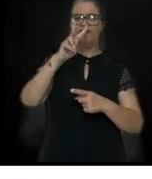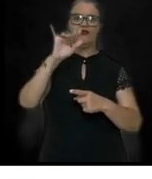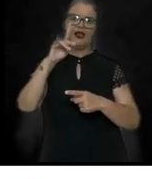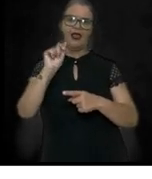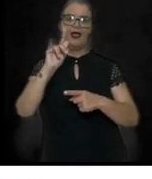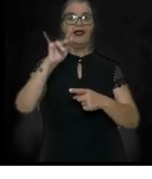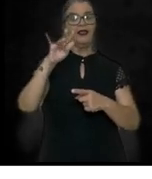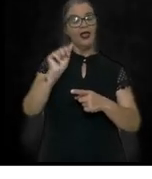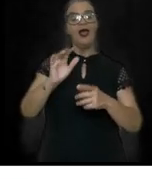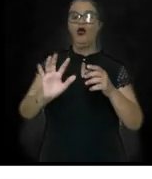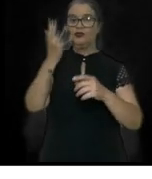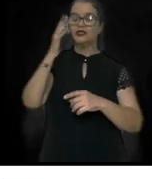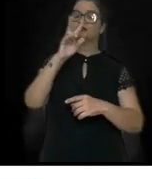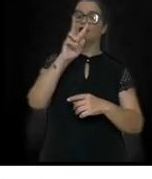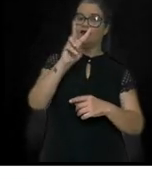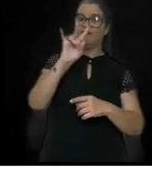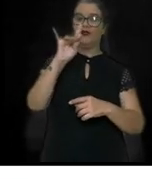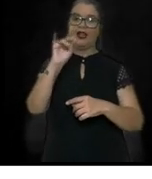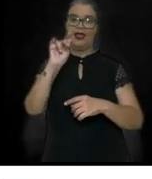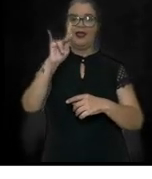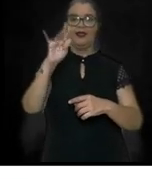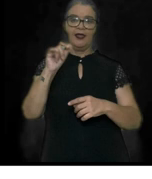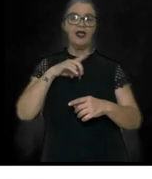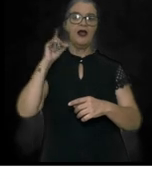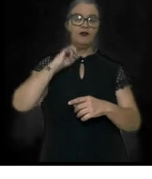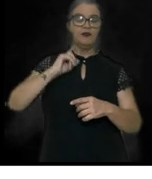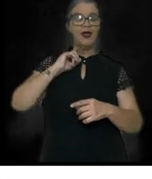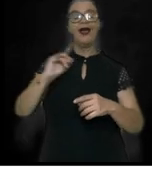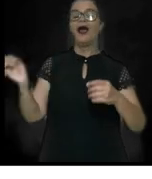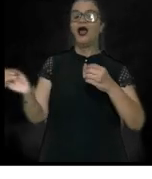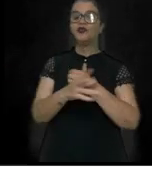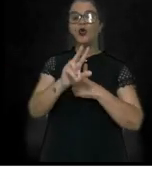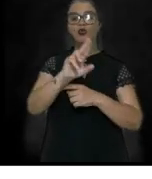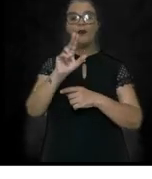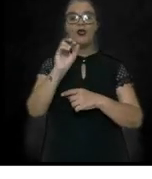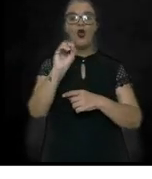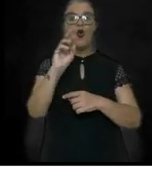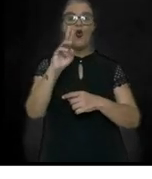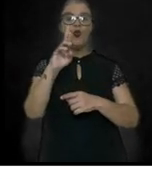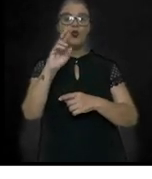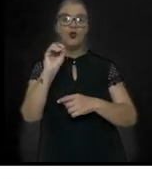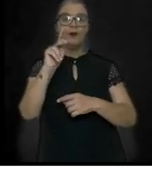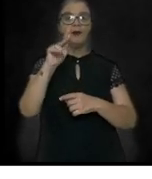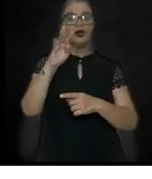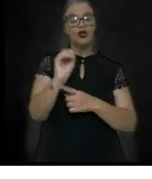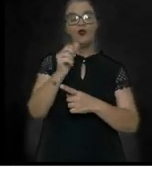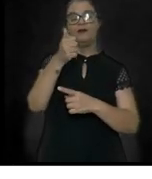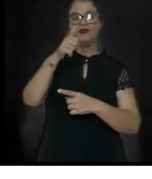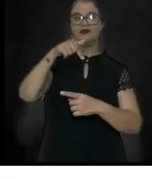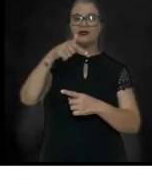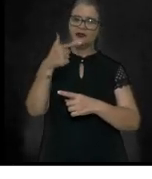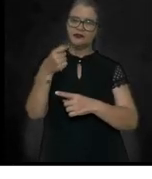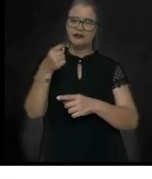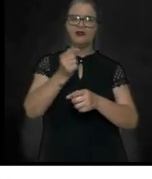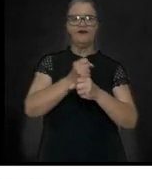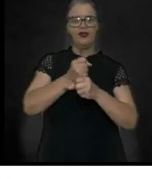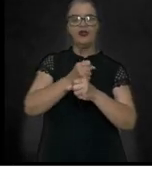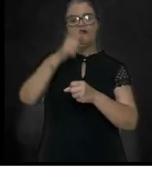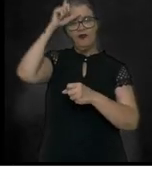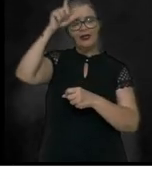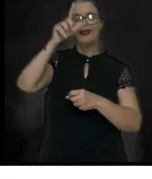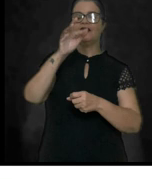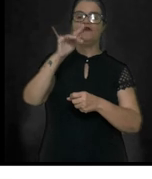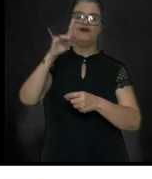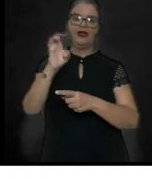Rica, Minas Gerais, atual ouro preto. No ano de 1720, foi liderada por Felipe dos